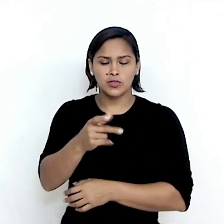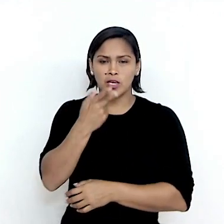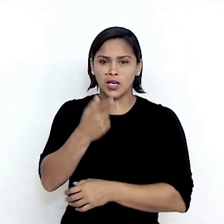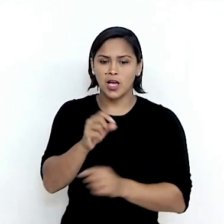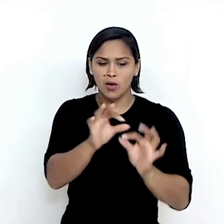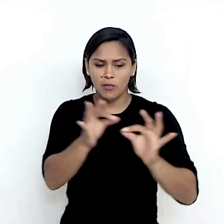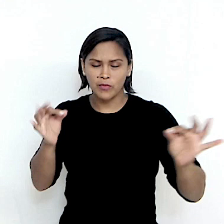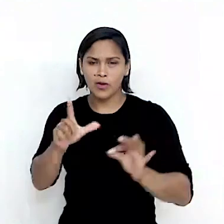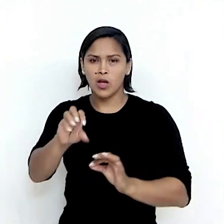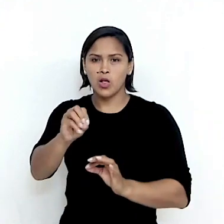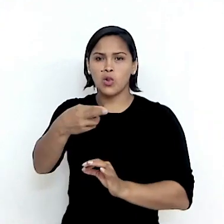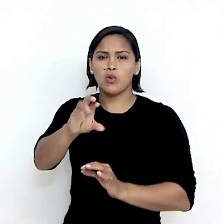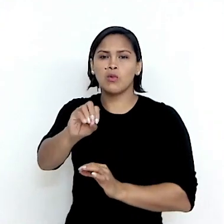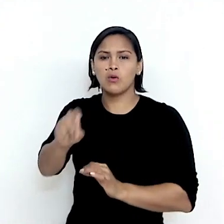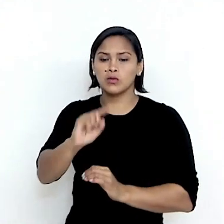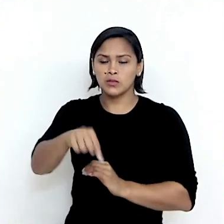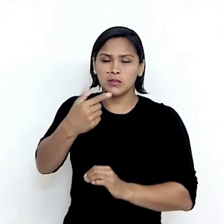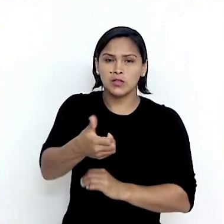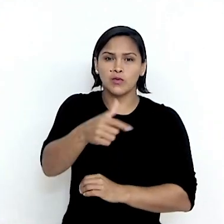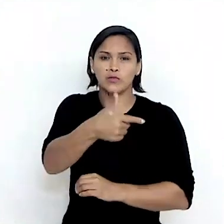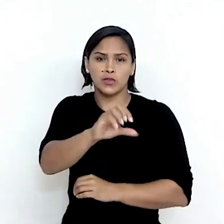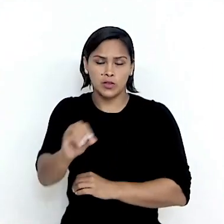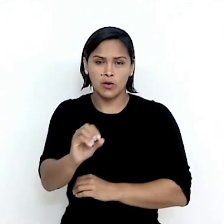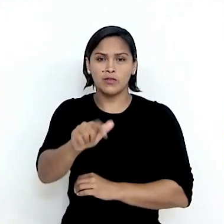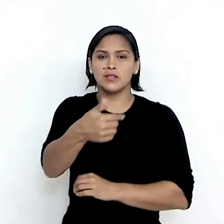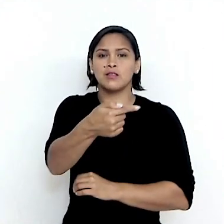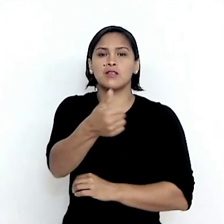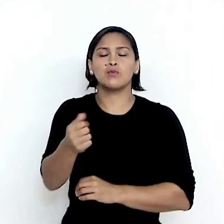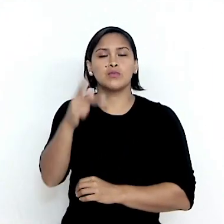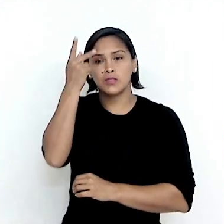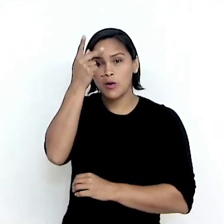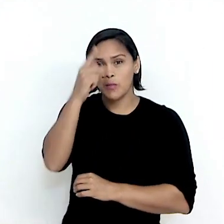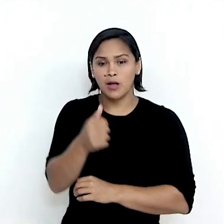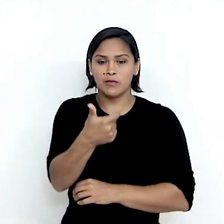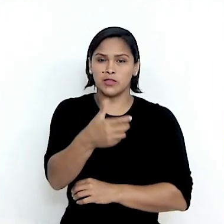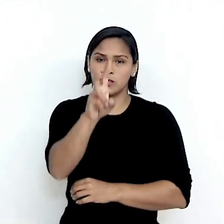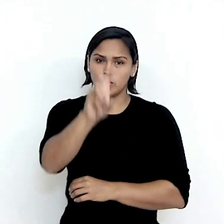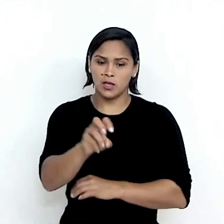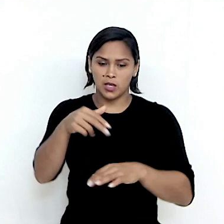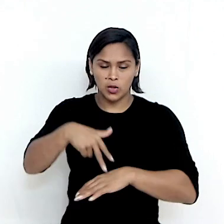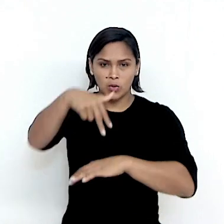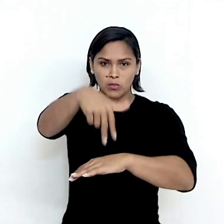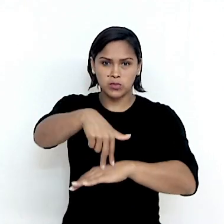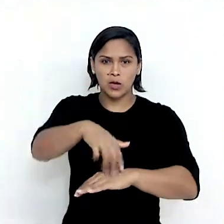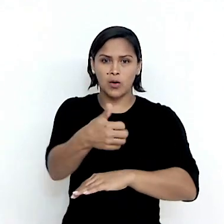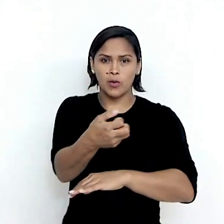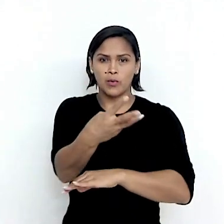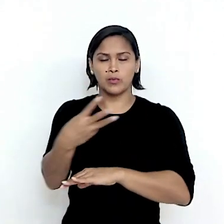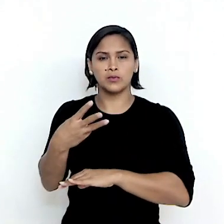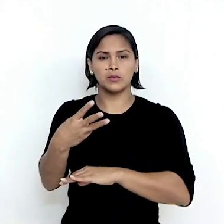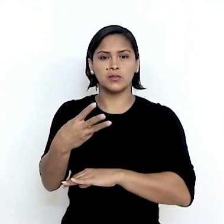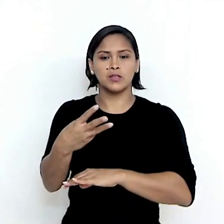Londres com 79 e Amsterdã com 71. São Paulo está na 25ª posição, com 13